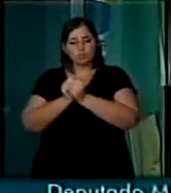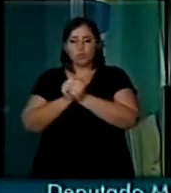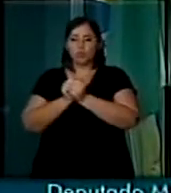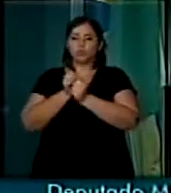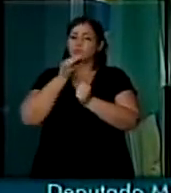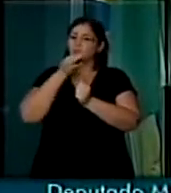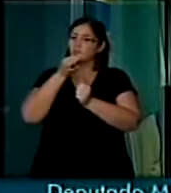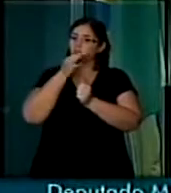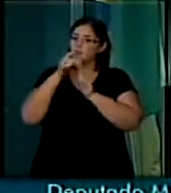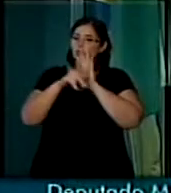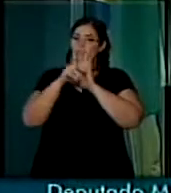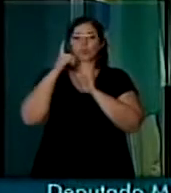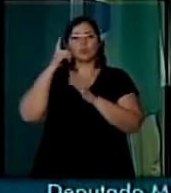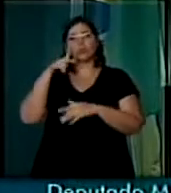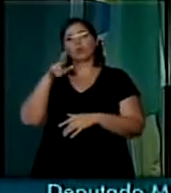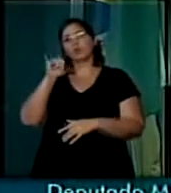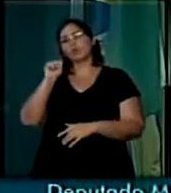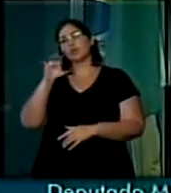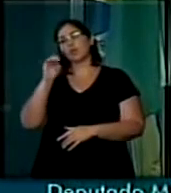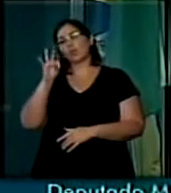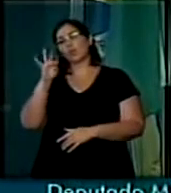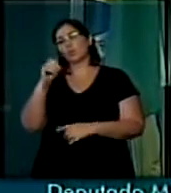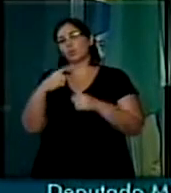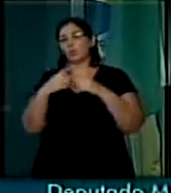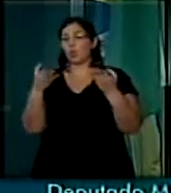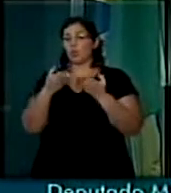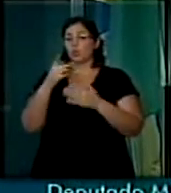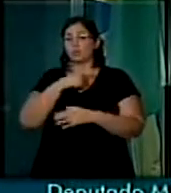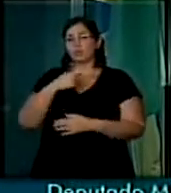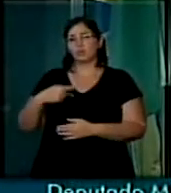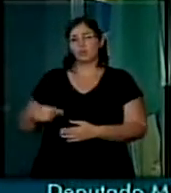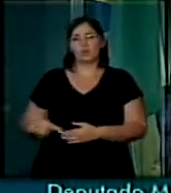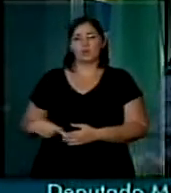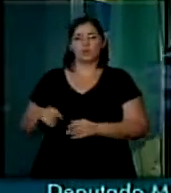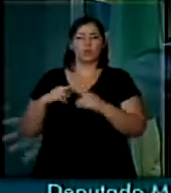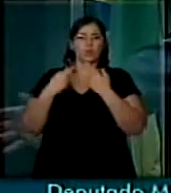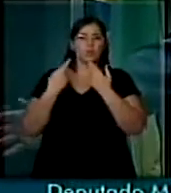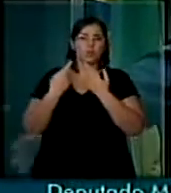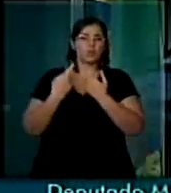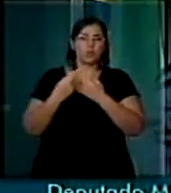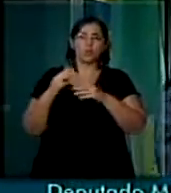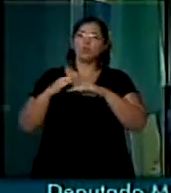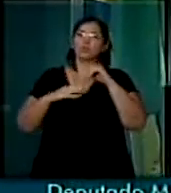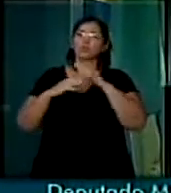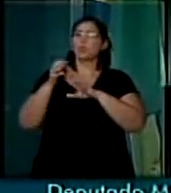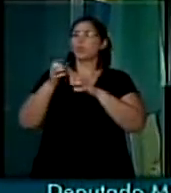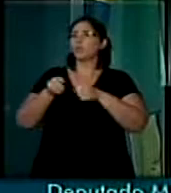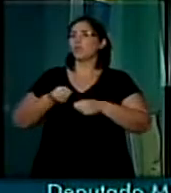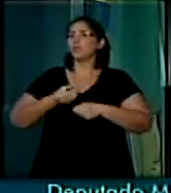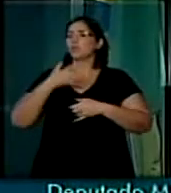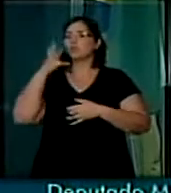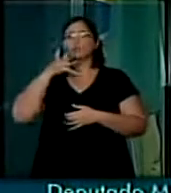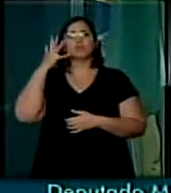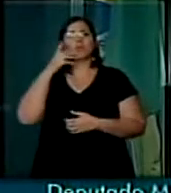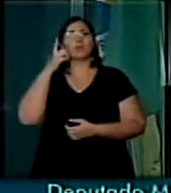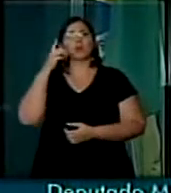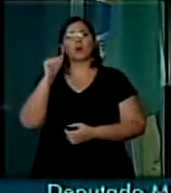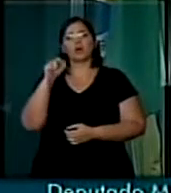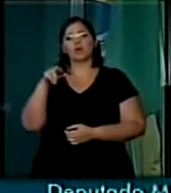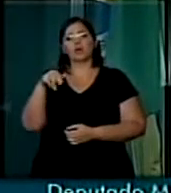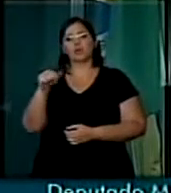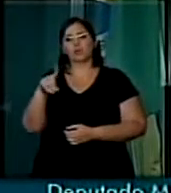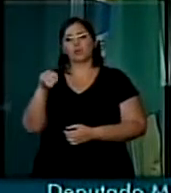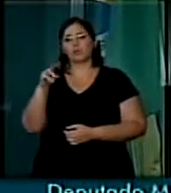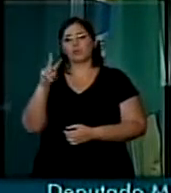do deputado Luiz Couto, que preside a sessão à hora, em relação ao pronunciamento do deputado Arnaldo Vianas.